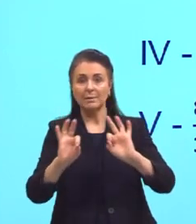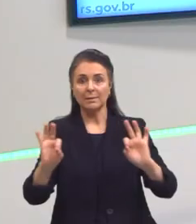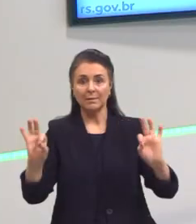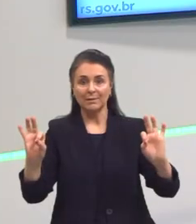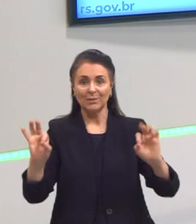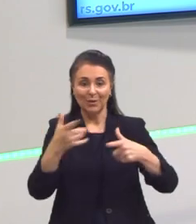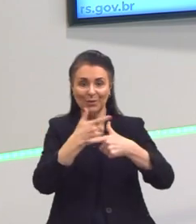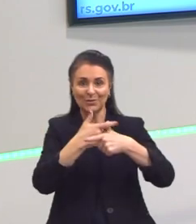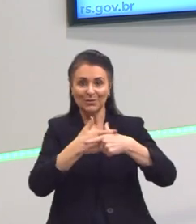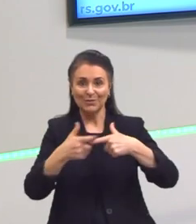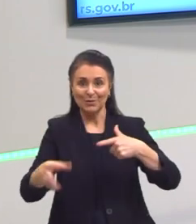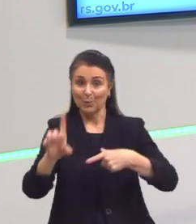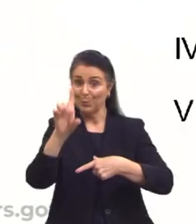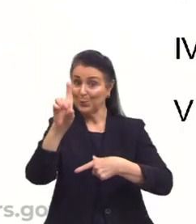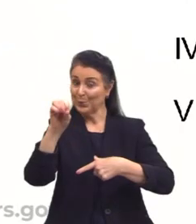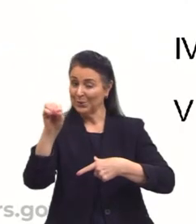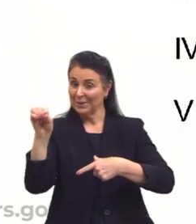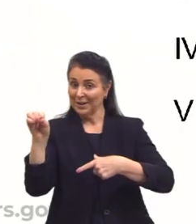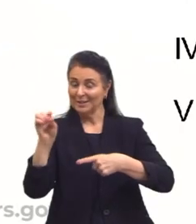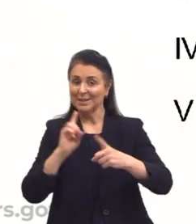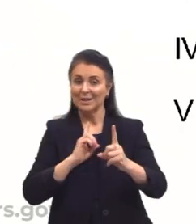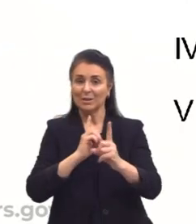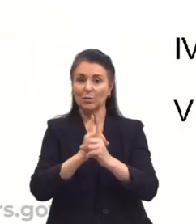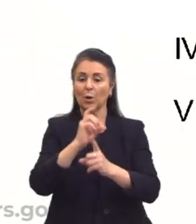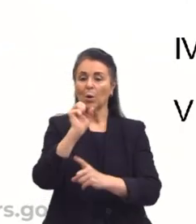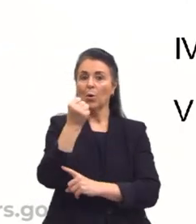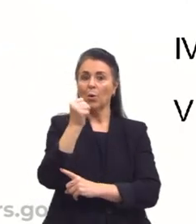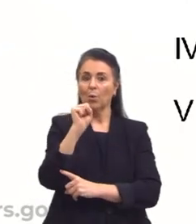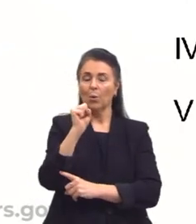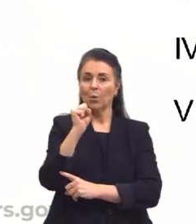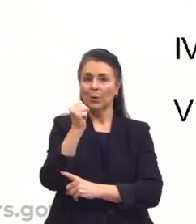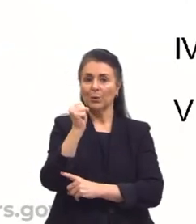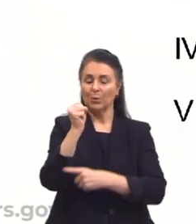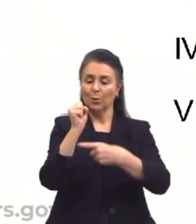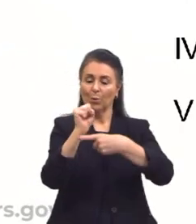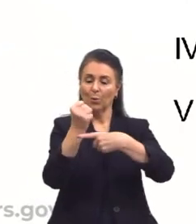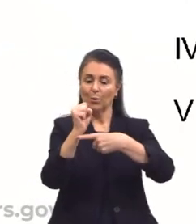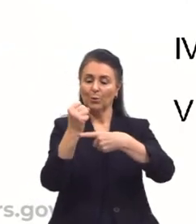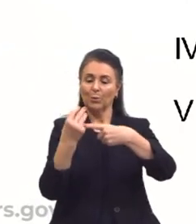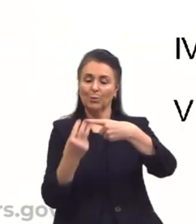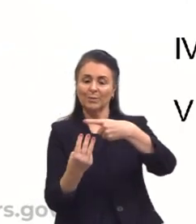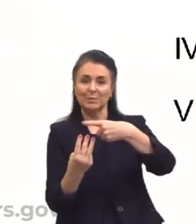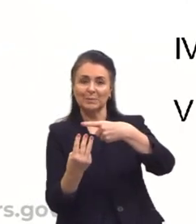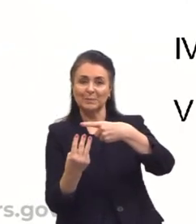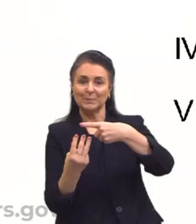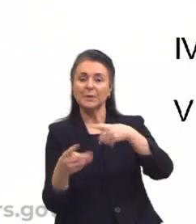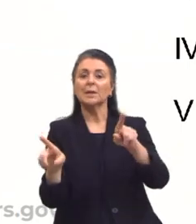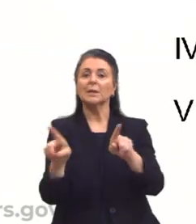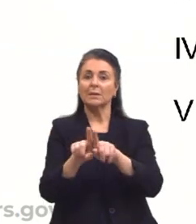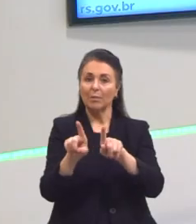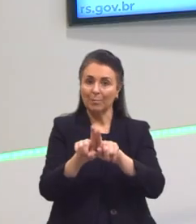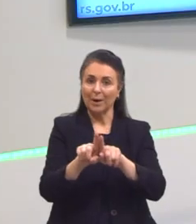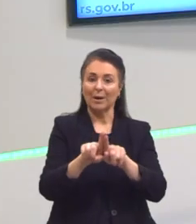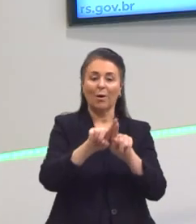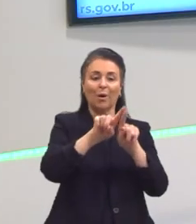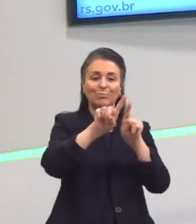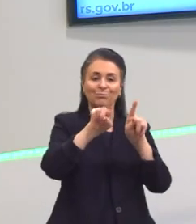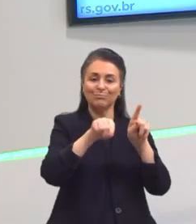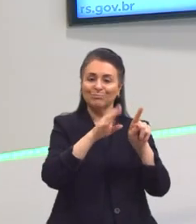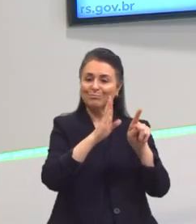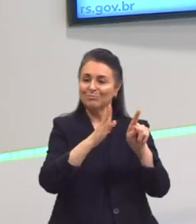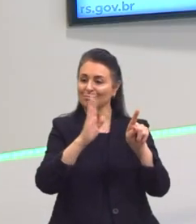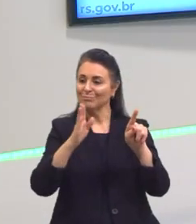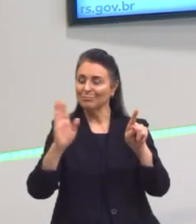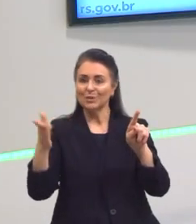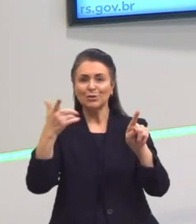fiz a divisão, então, por 10. Cheguei em 8, está para 3. Também vai dar uma dízima periódica, vai ficar